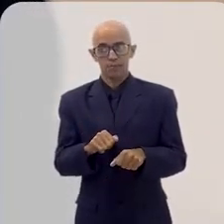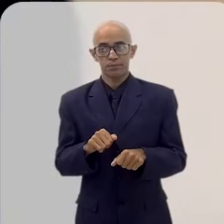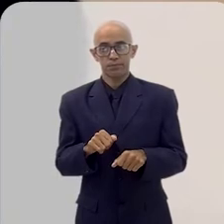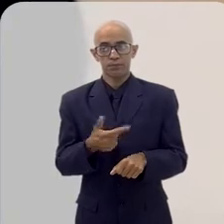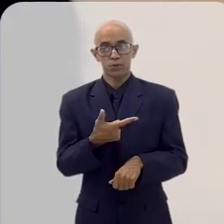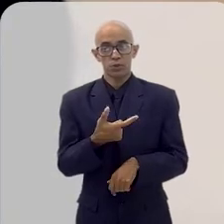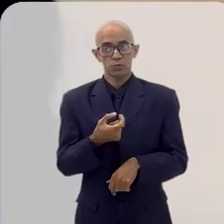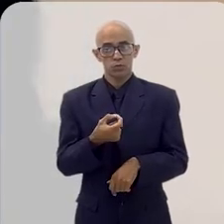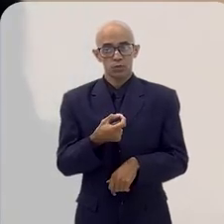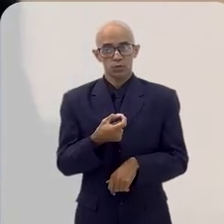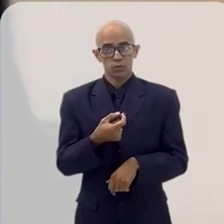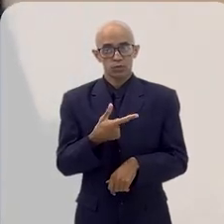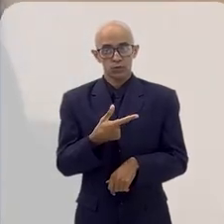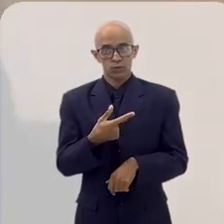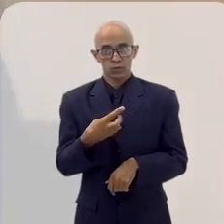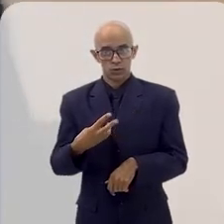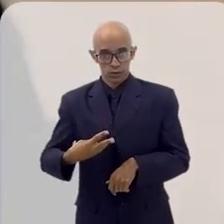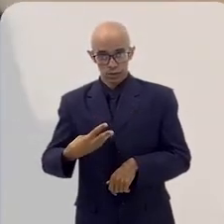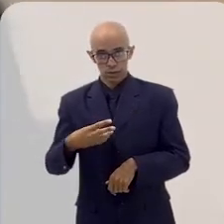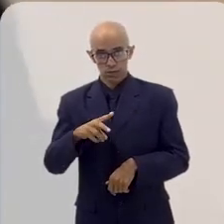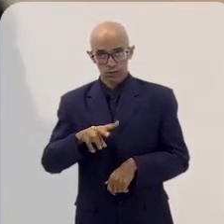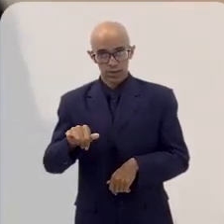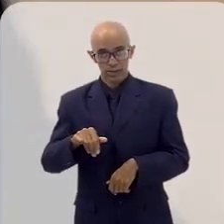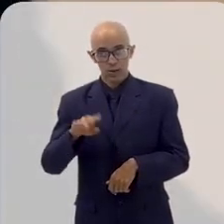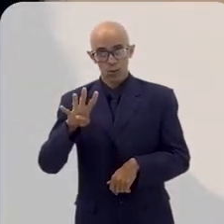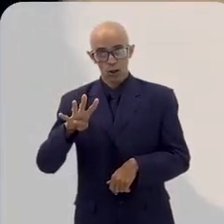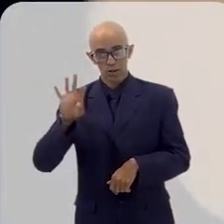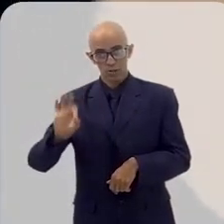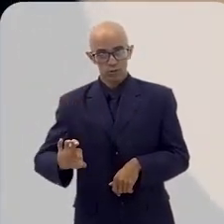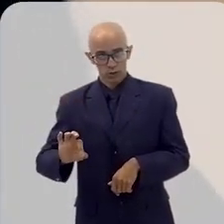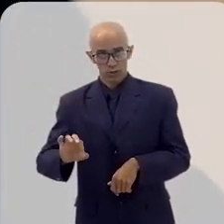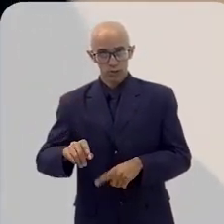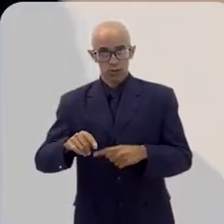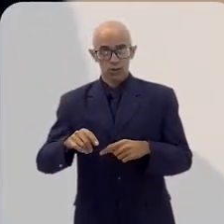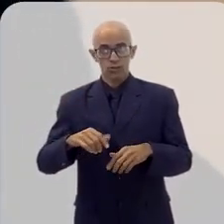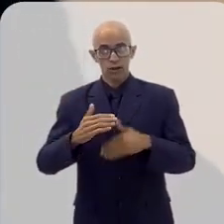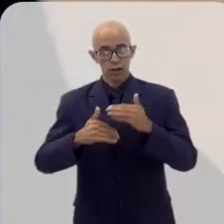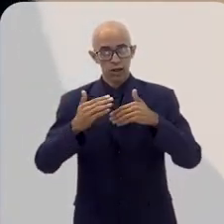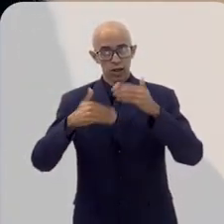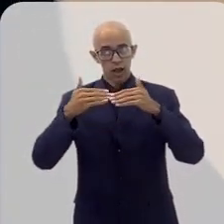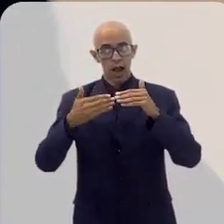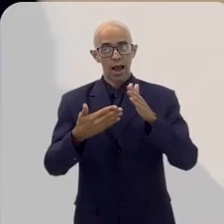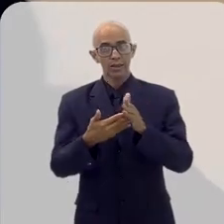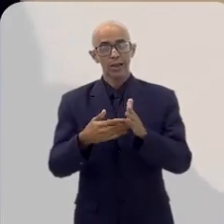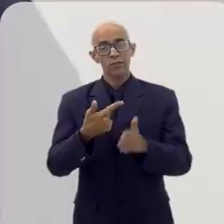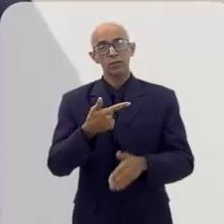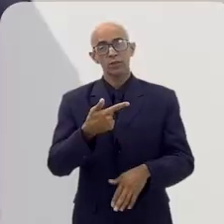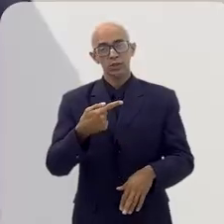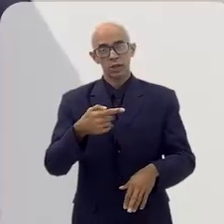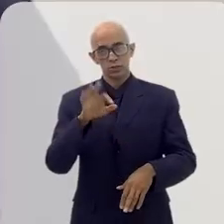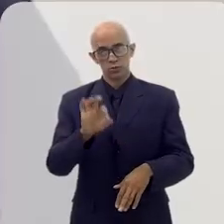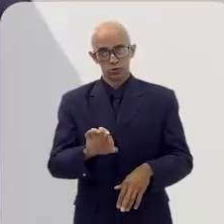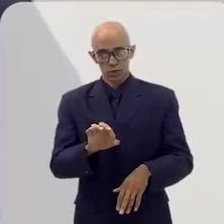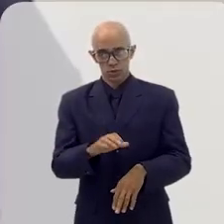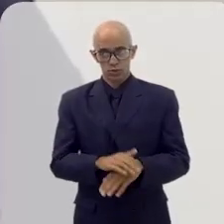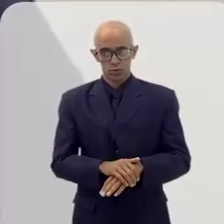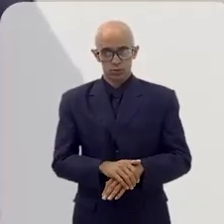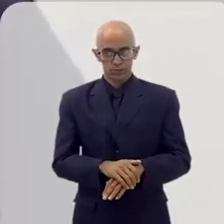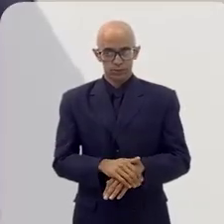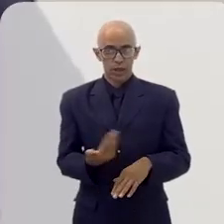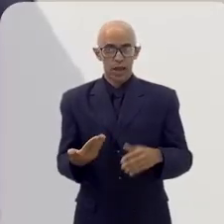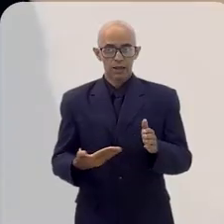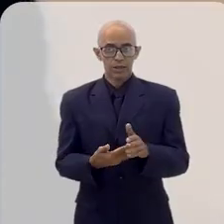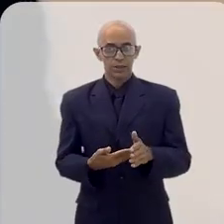Só para vocês terem uma noção, em 2023 vai ser de 4%. E assim vai gradativamente até chegar a 27%. Durante esses